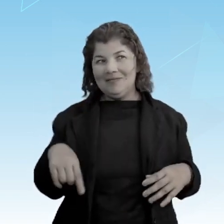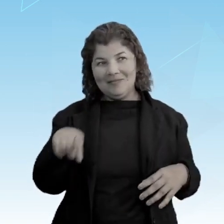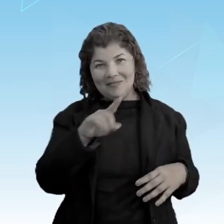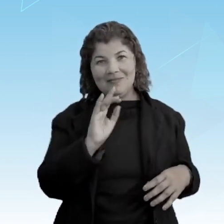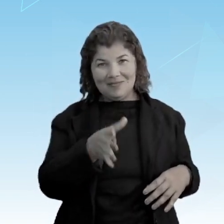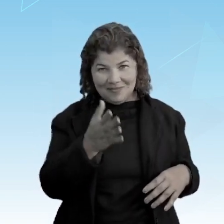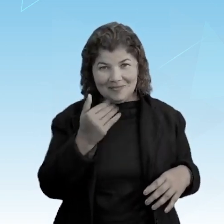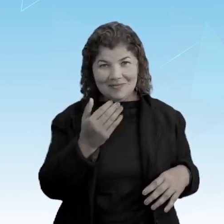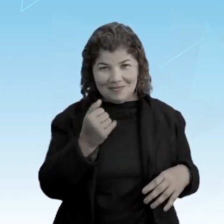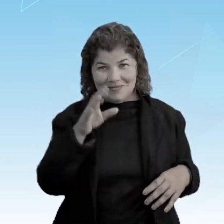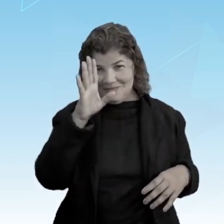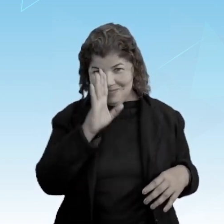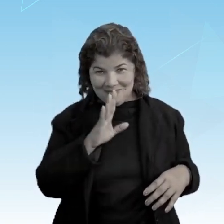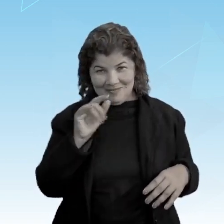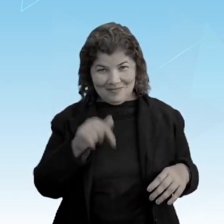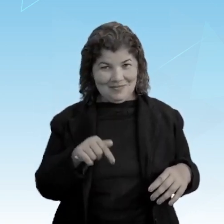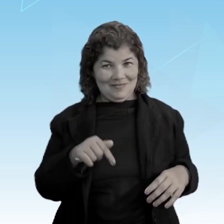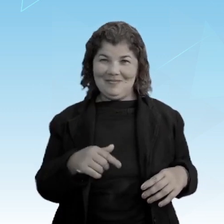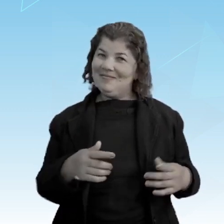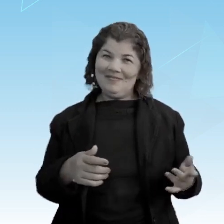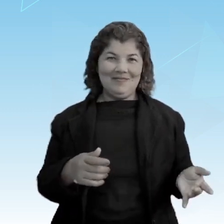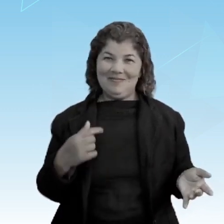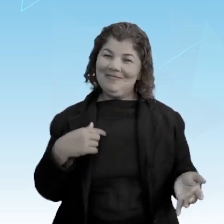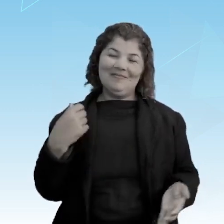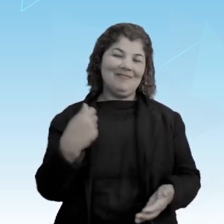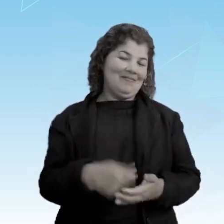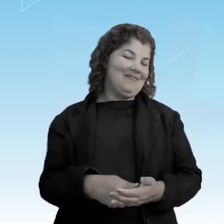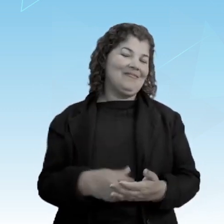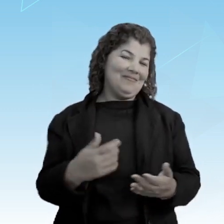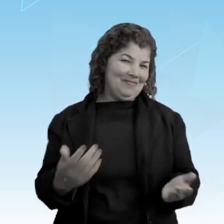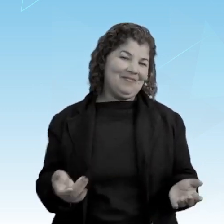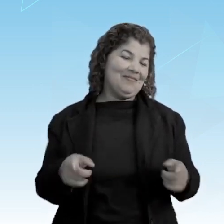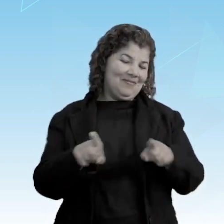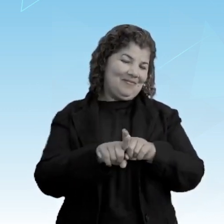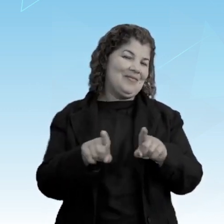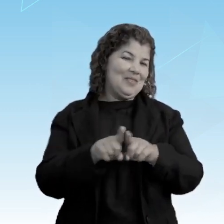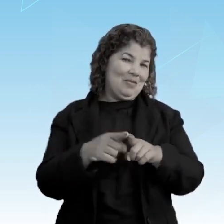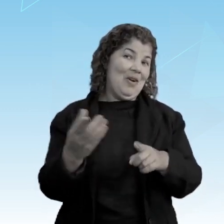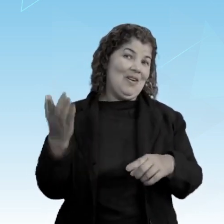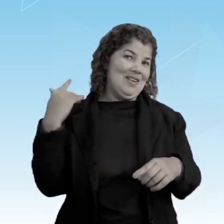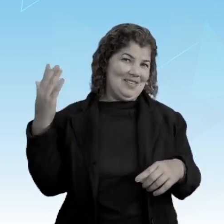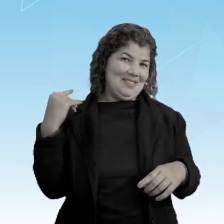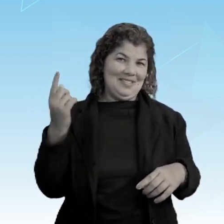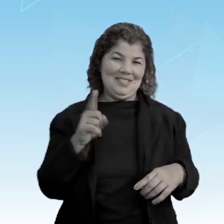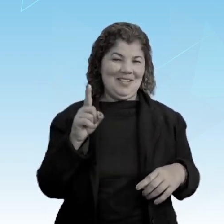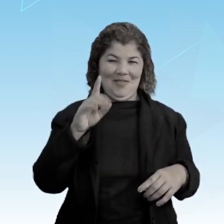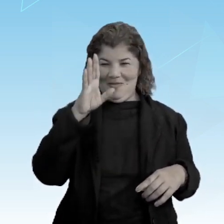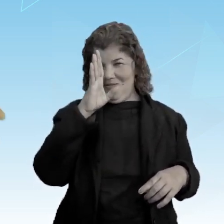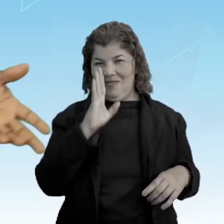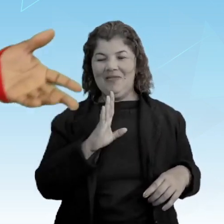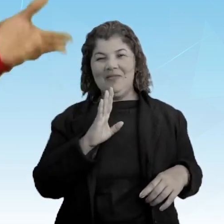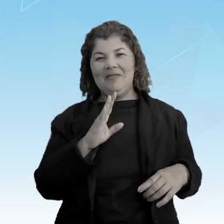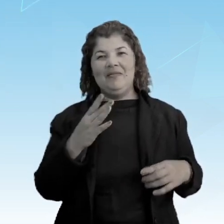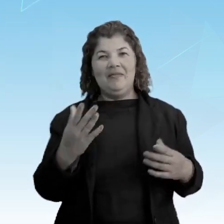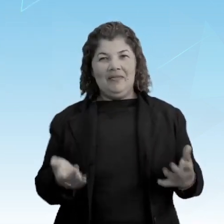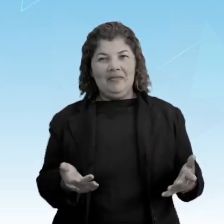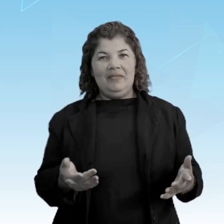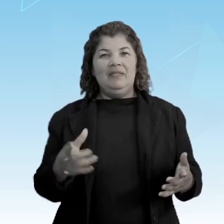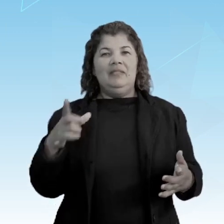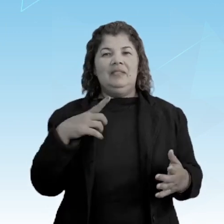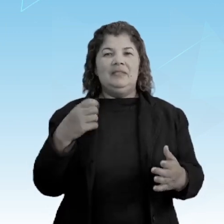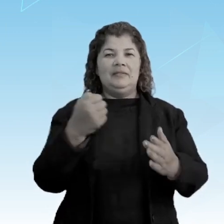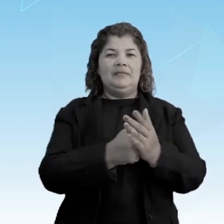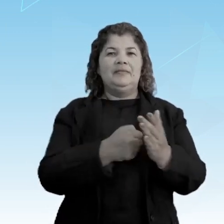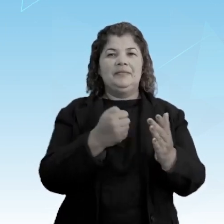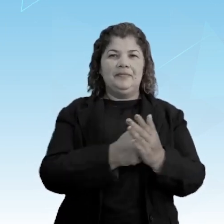hoje, comeram de graça? Eu não compro de graça. Eu falo, viu? Então, nada é de graça. Queres ou não queres? Então, aí vem a luta,